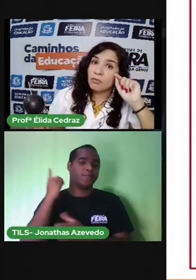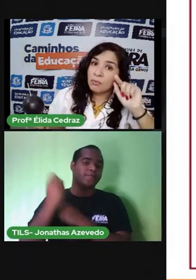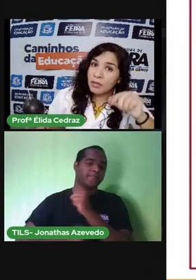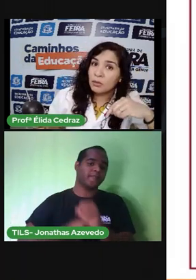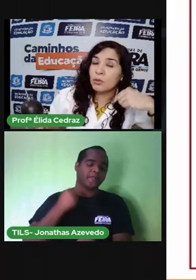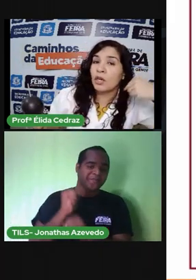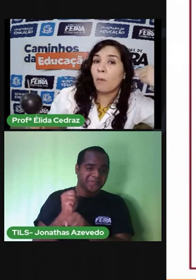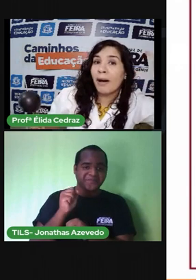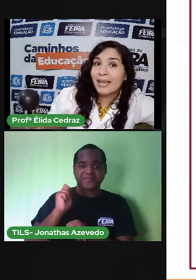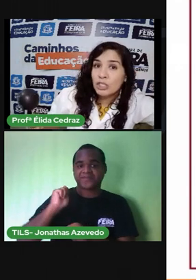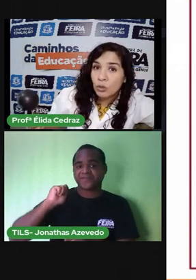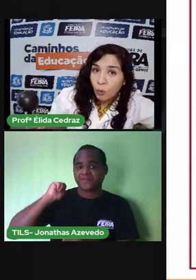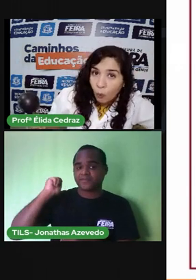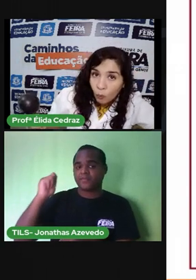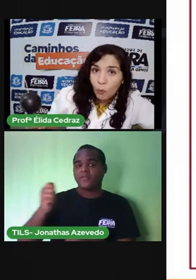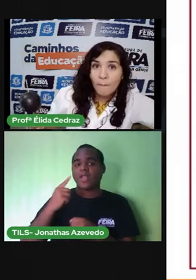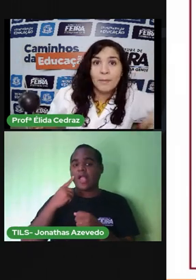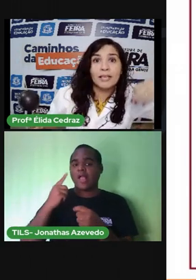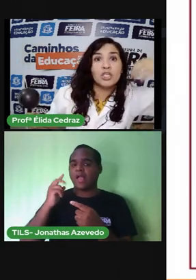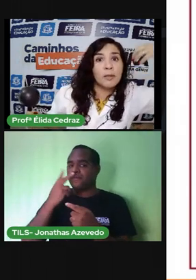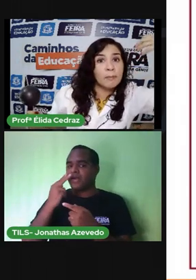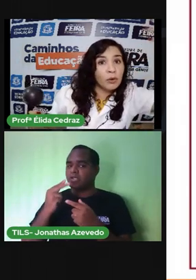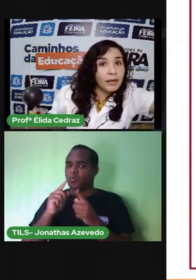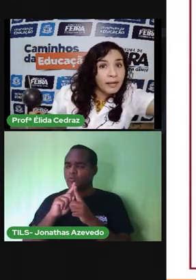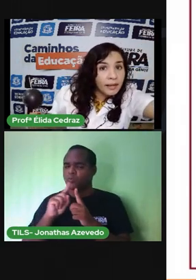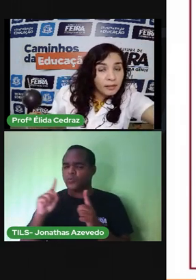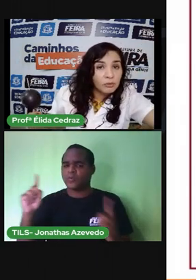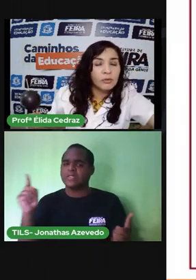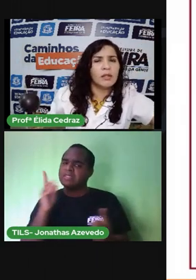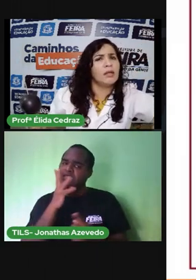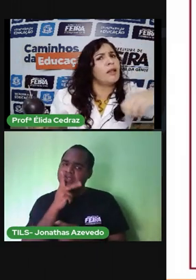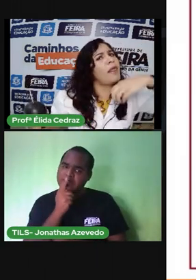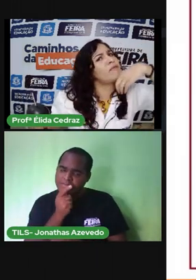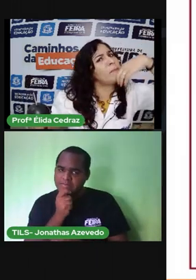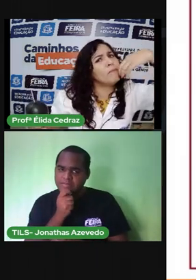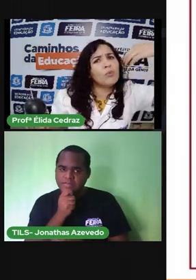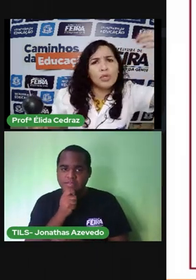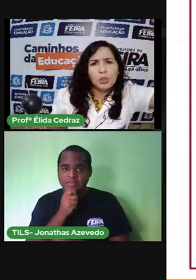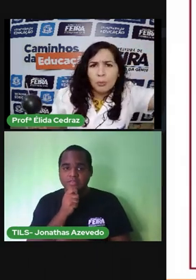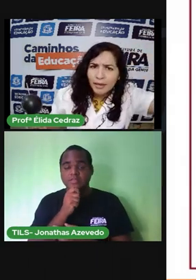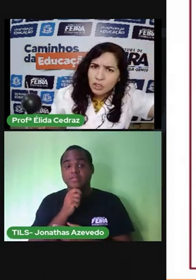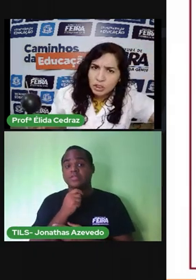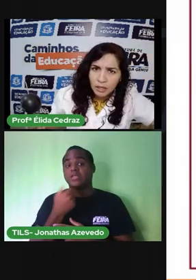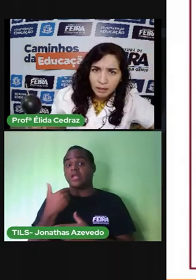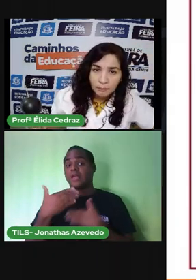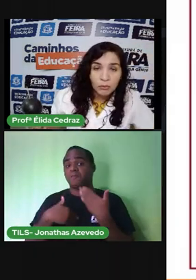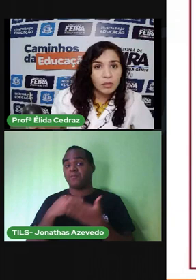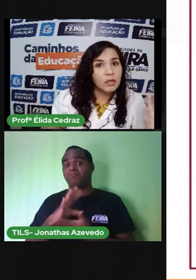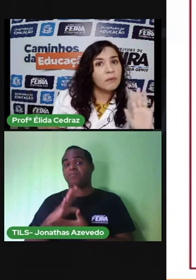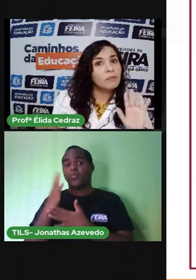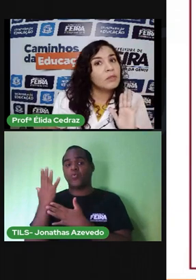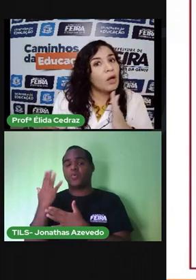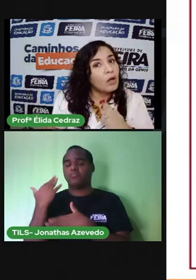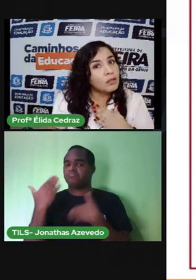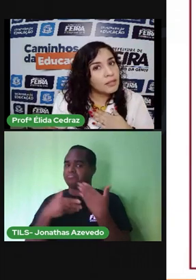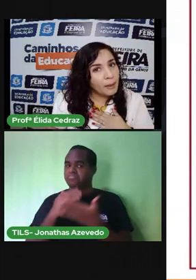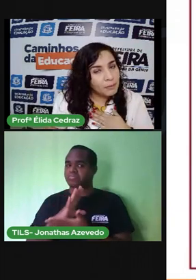Esse movimento que é o mais longo, é mais demorado, leva muito mais tempo.